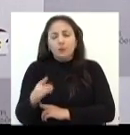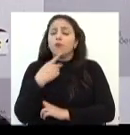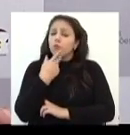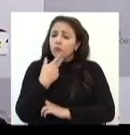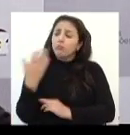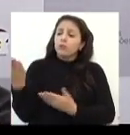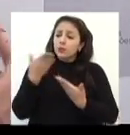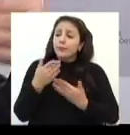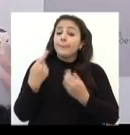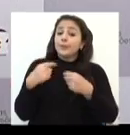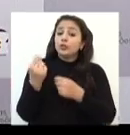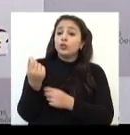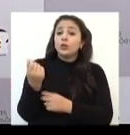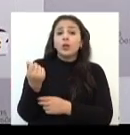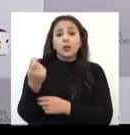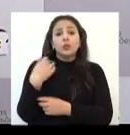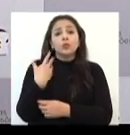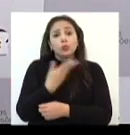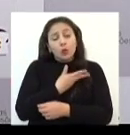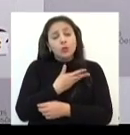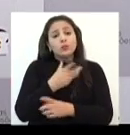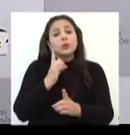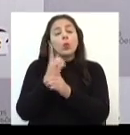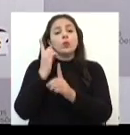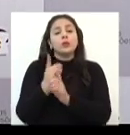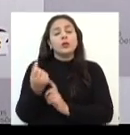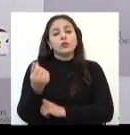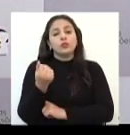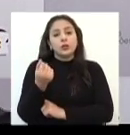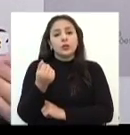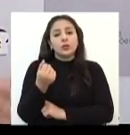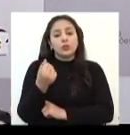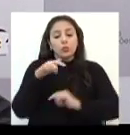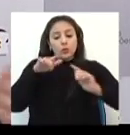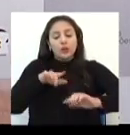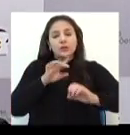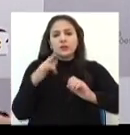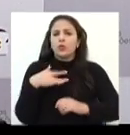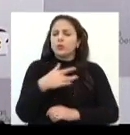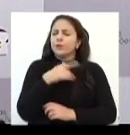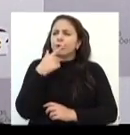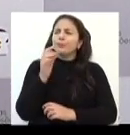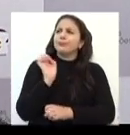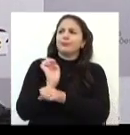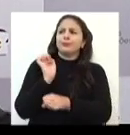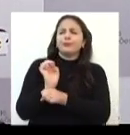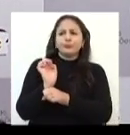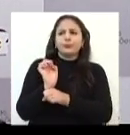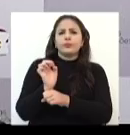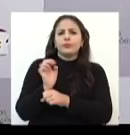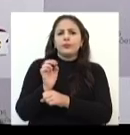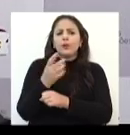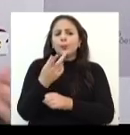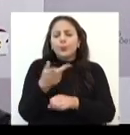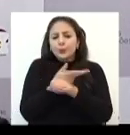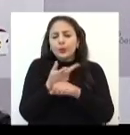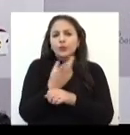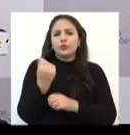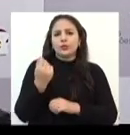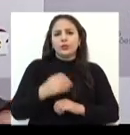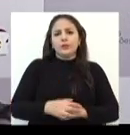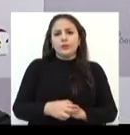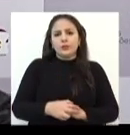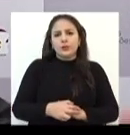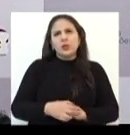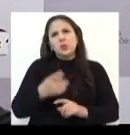Falamos que tinha uma verba, nós tínhamos a localização para fazer essa unidade para a saúde. O Arthur disse, dá um tempinho para mim ver onde é que está essa verba. Realmente